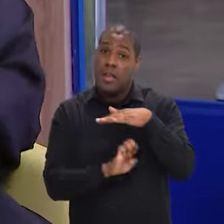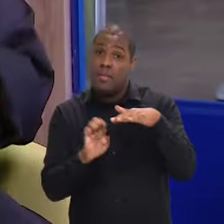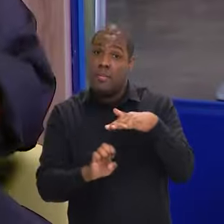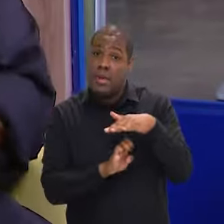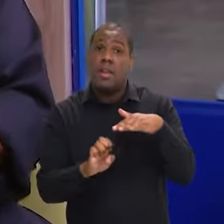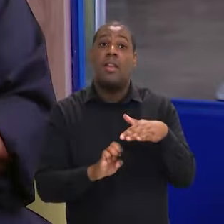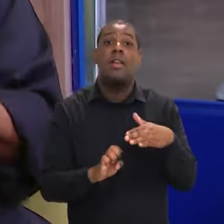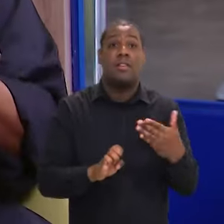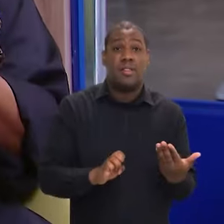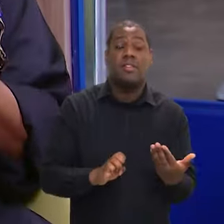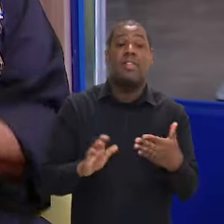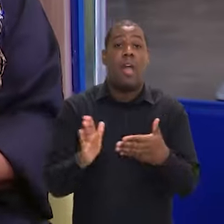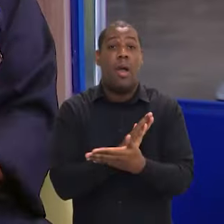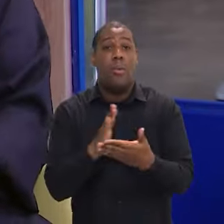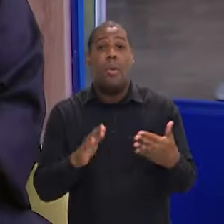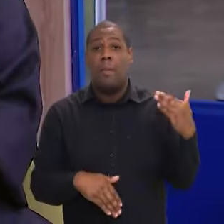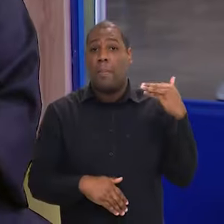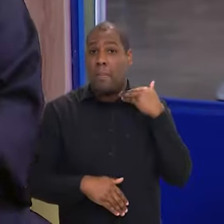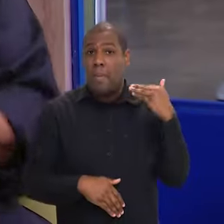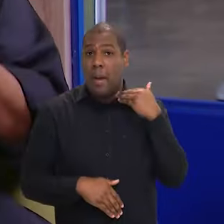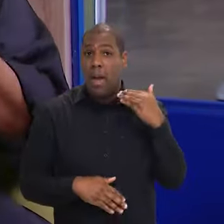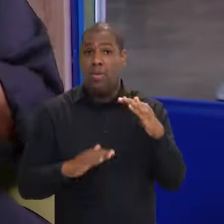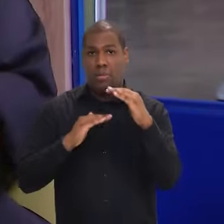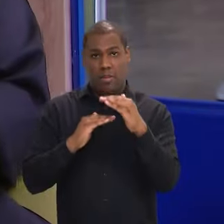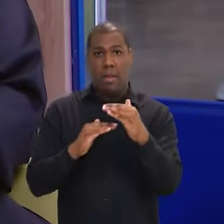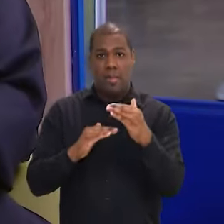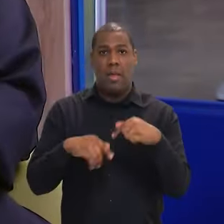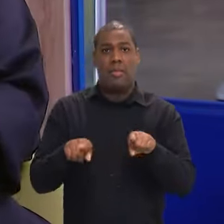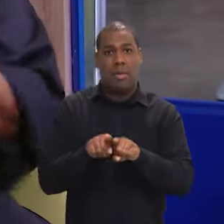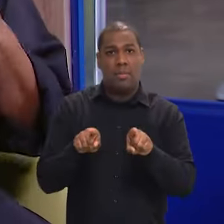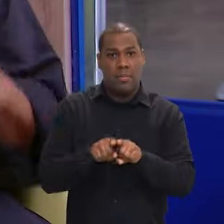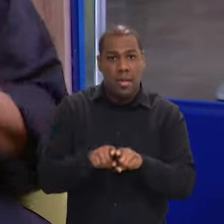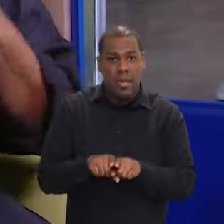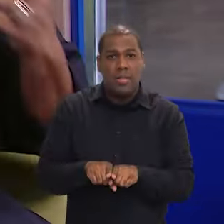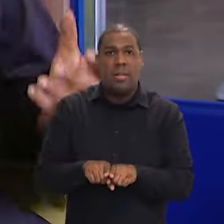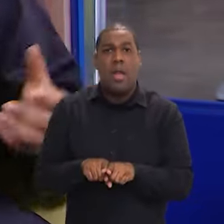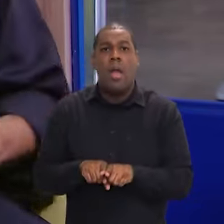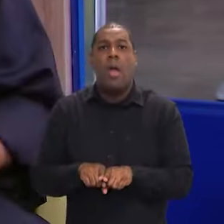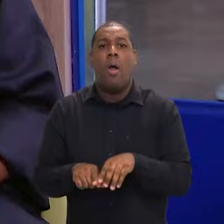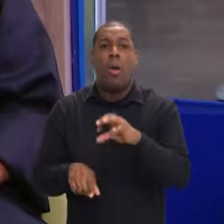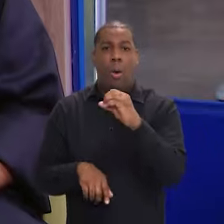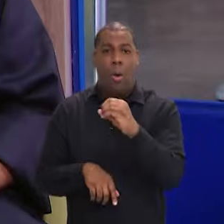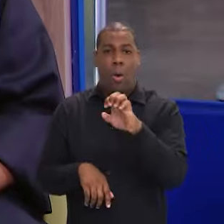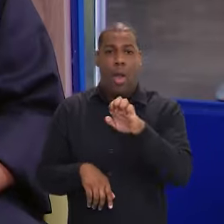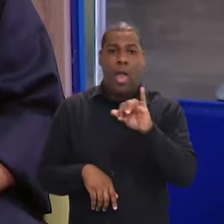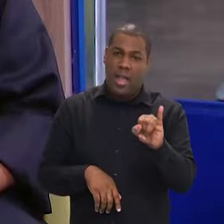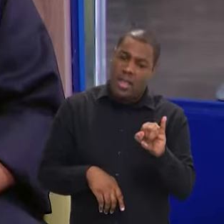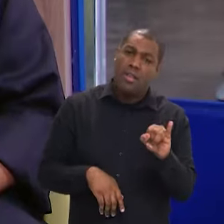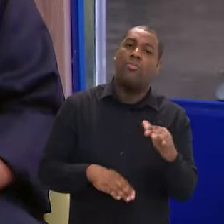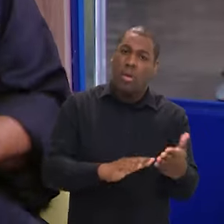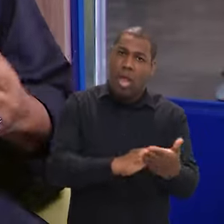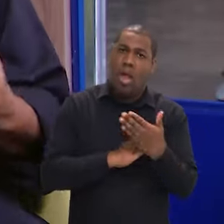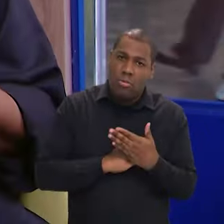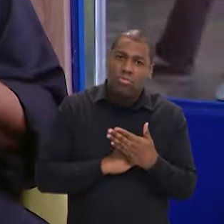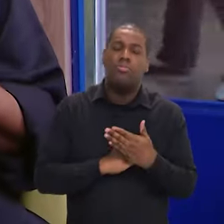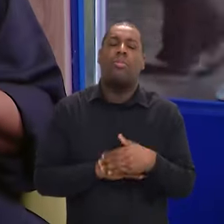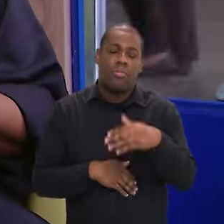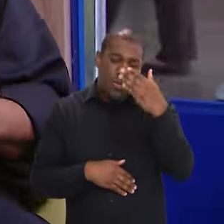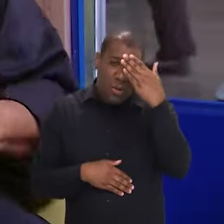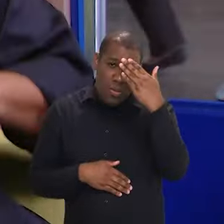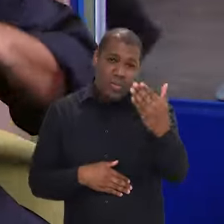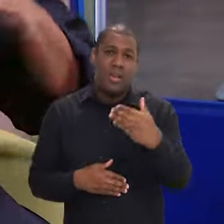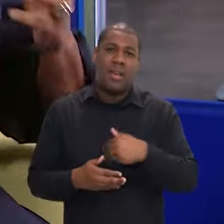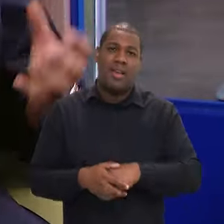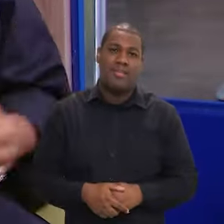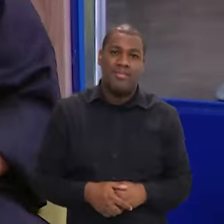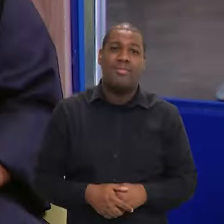falar, nós estamos recebendo apoio do Banco do Brasil e da OEI, são parceiros para a gente realizar esse grande evento, shows aqui,